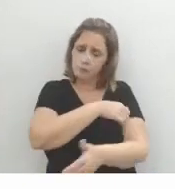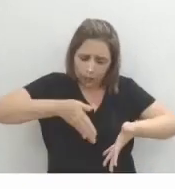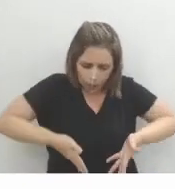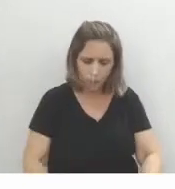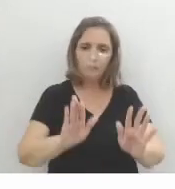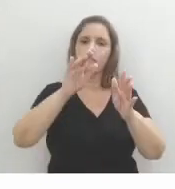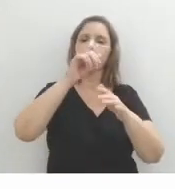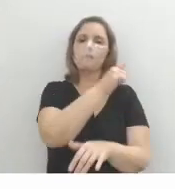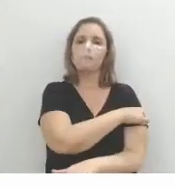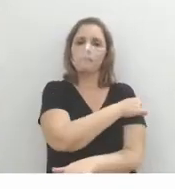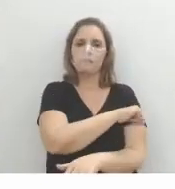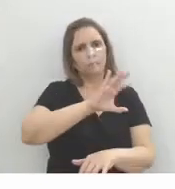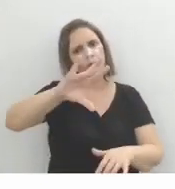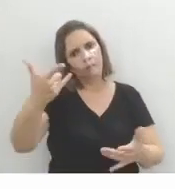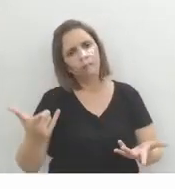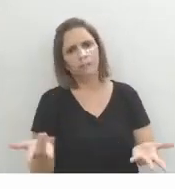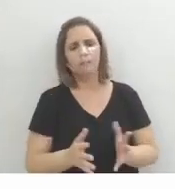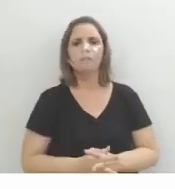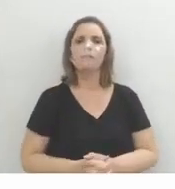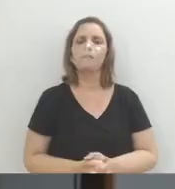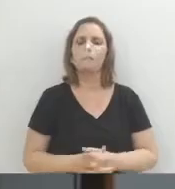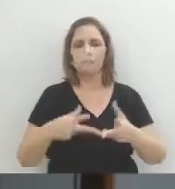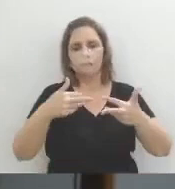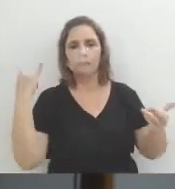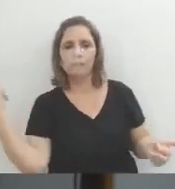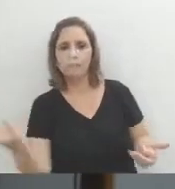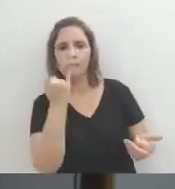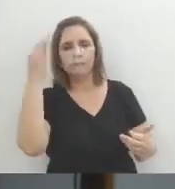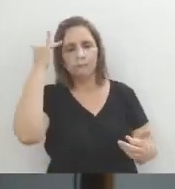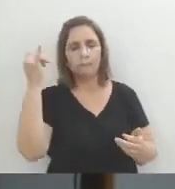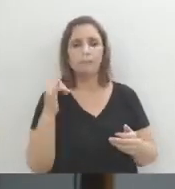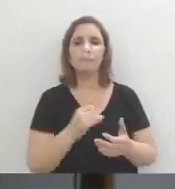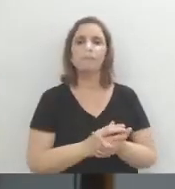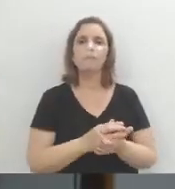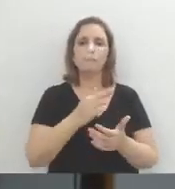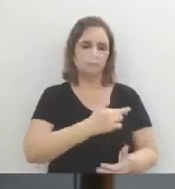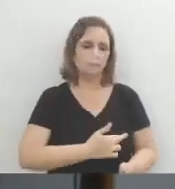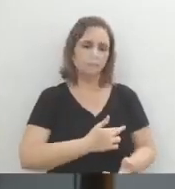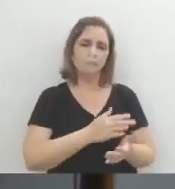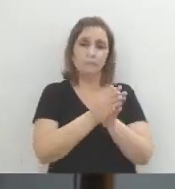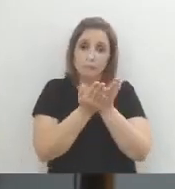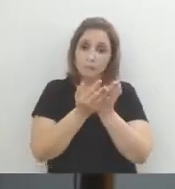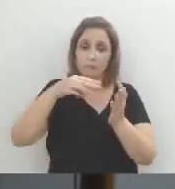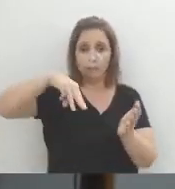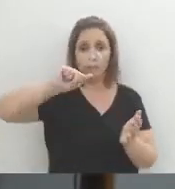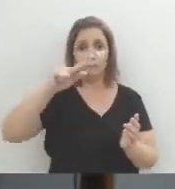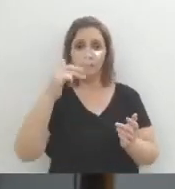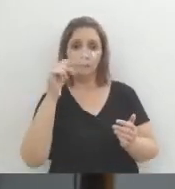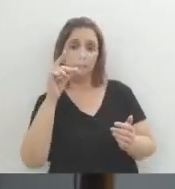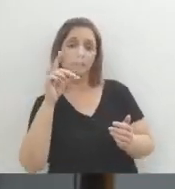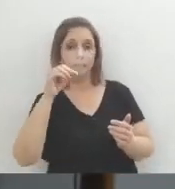Nascido no Rio de Janeiro, obviamente. E aí, uma coisa muito importante a gente saber é que boa parte dos romances machadianos, das